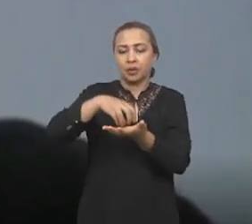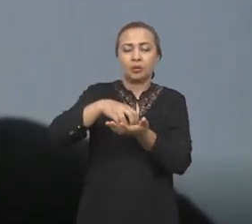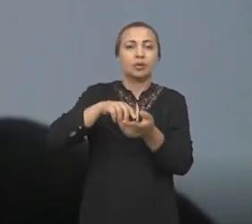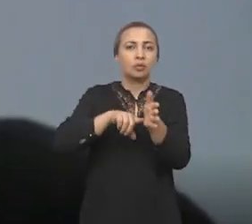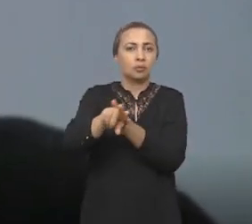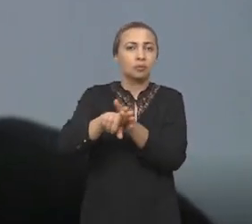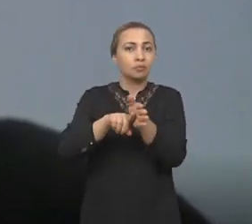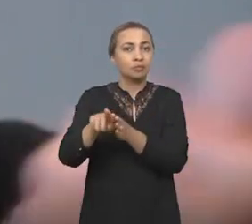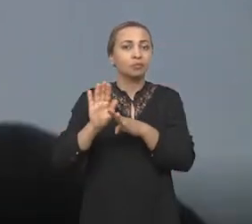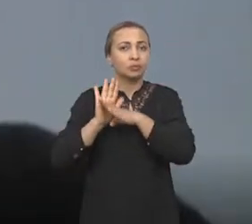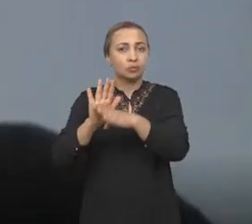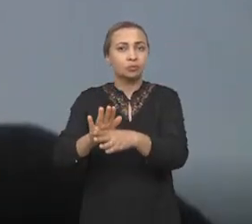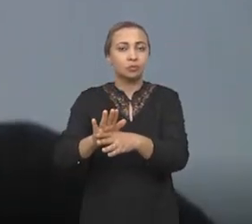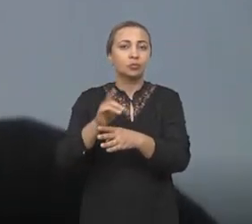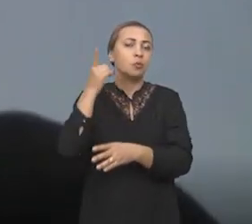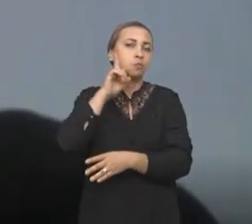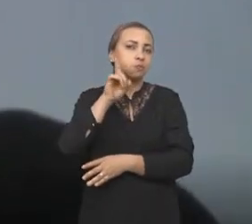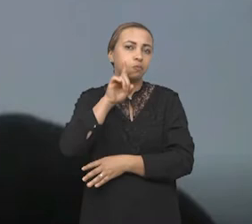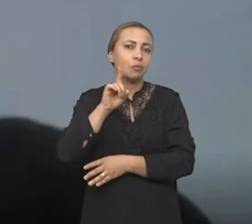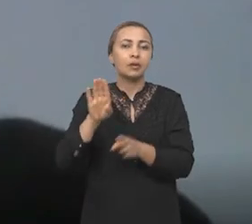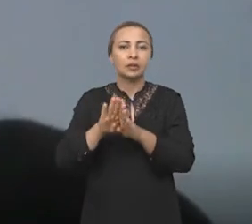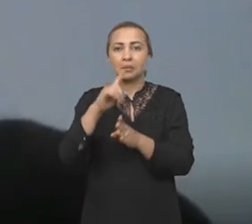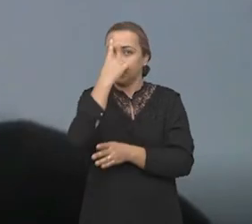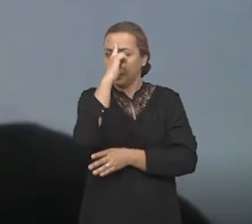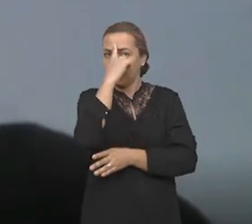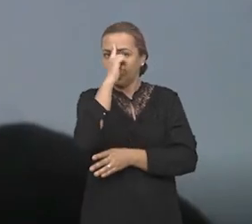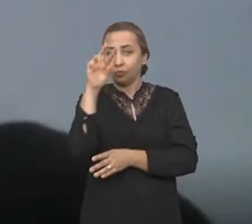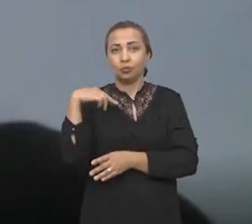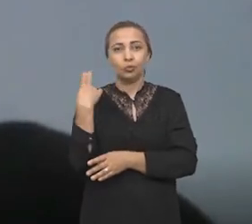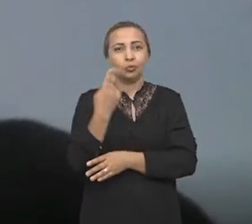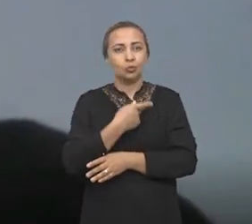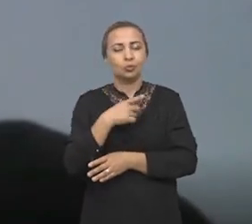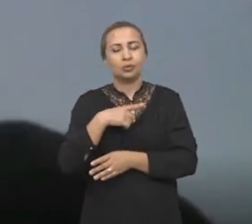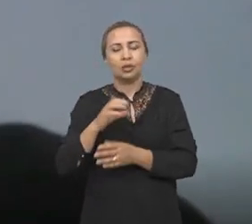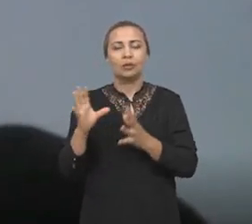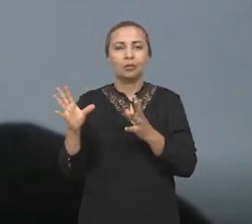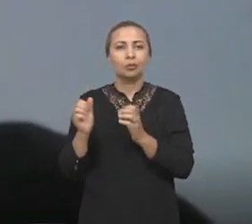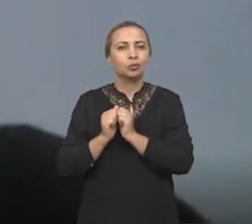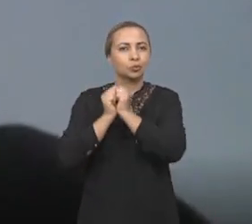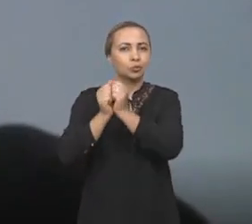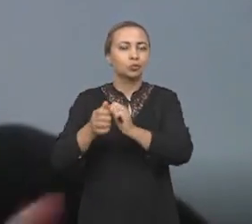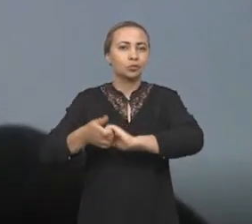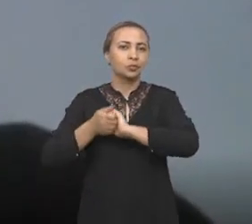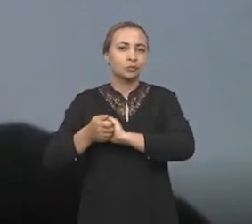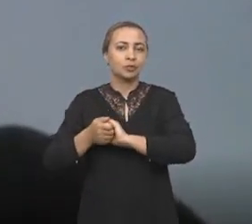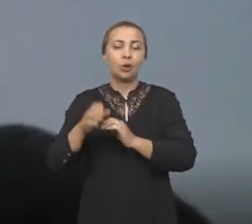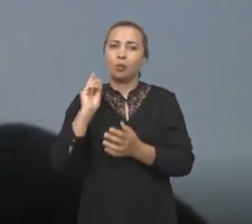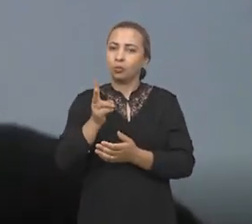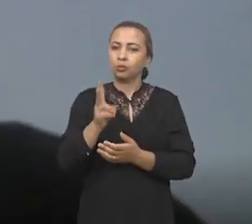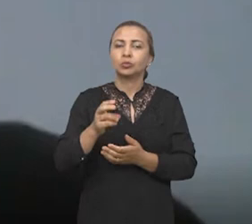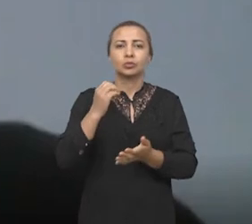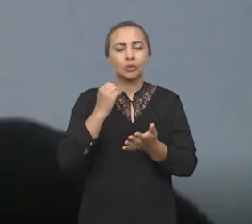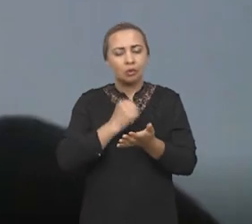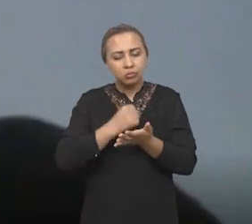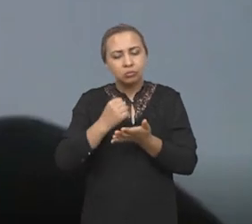pesquisa e colaboração nos Estados Unidos e na Índia, né, nós temos fechado essas colaborações e continuamos publicando em